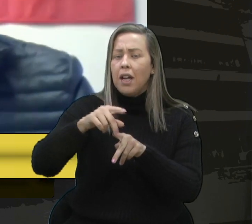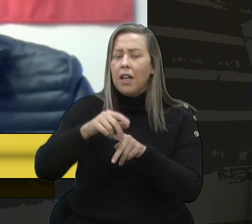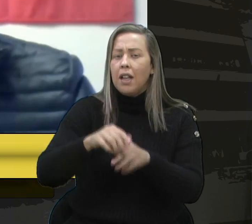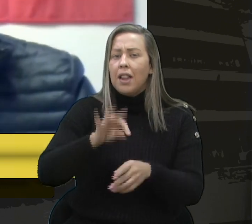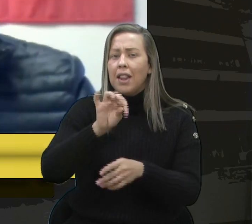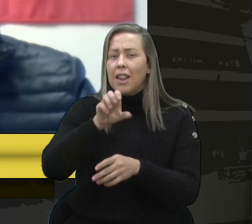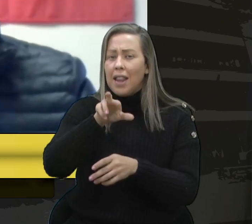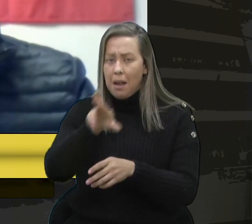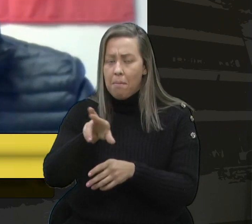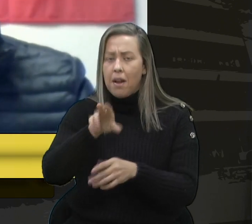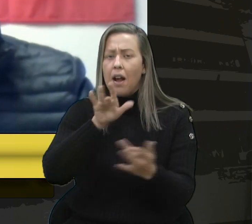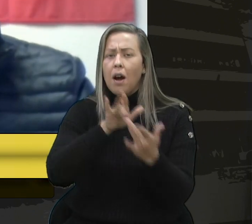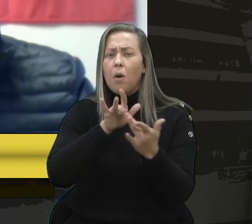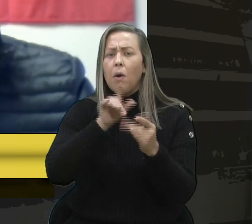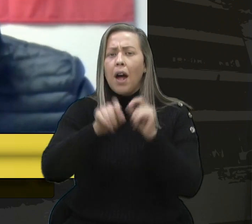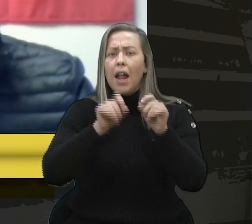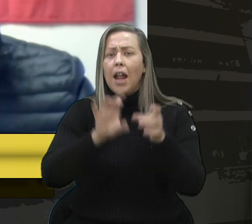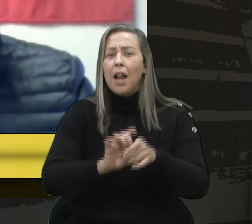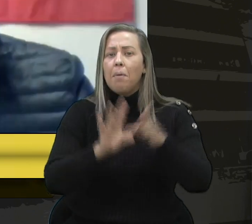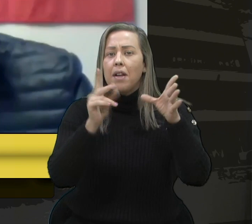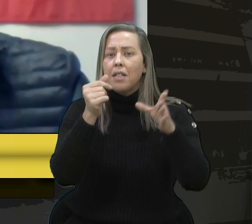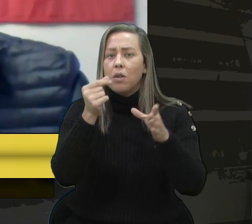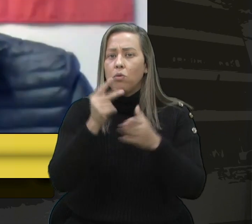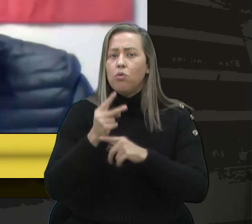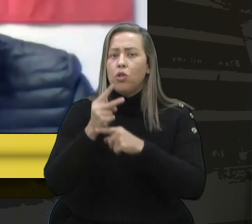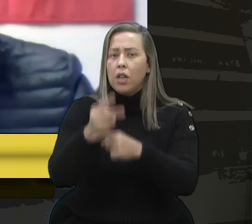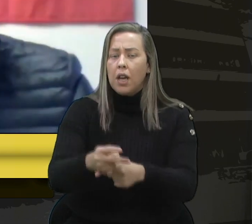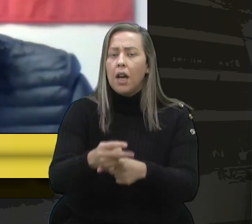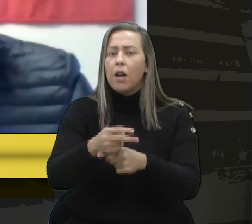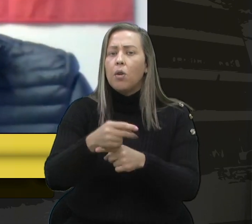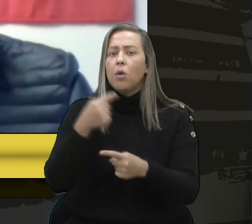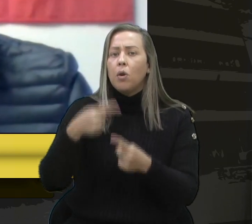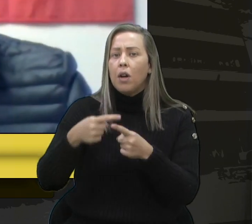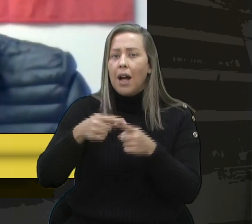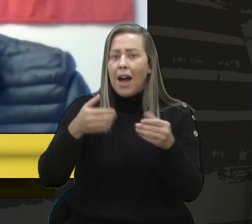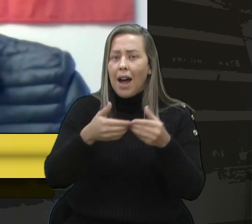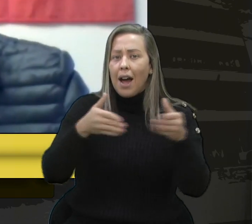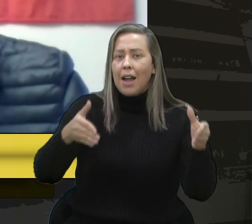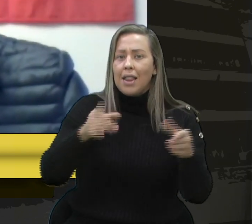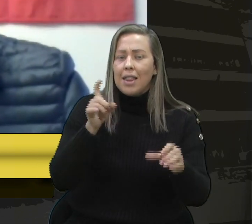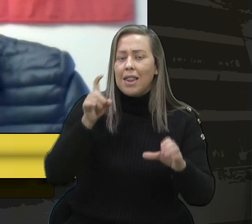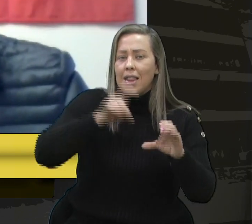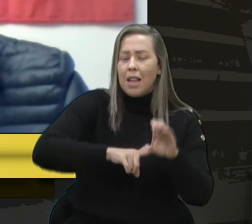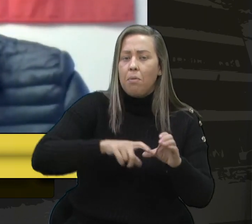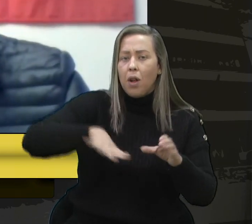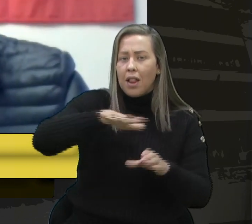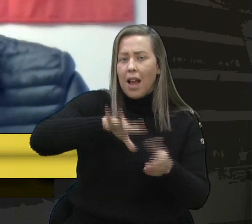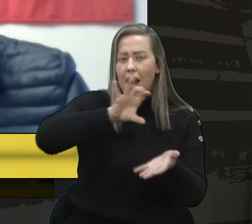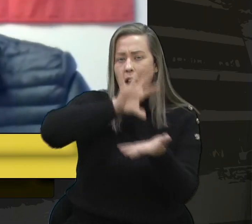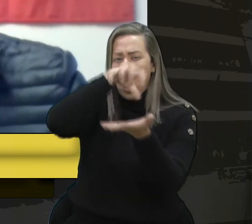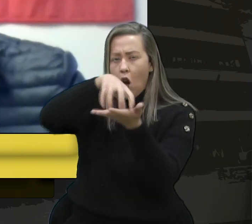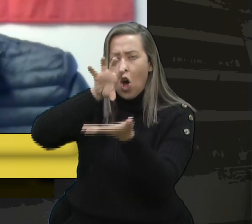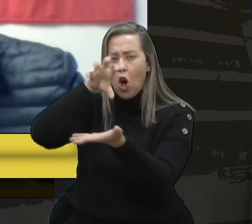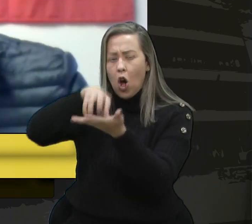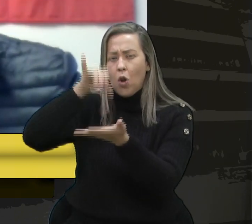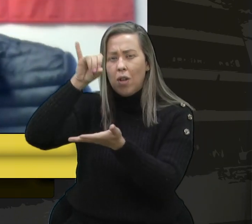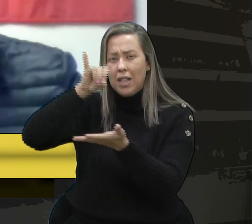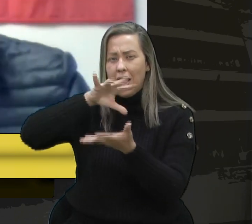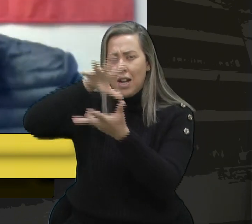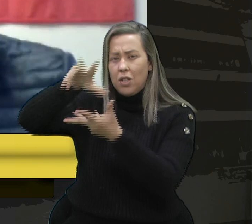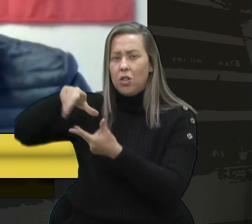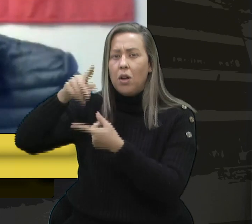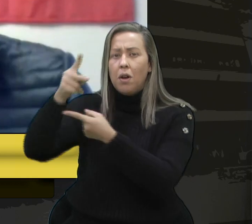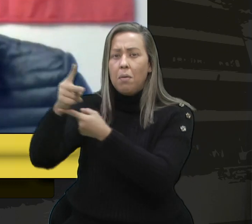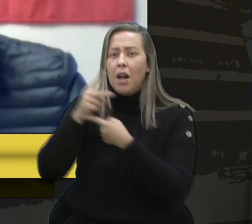das pautas do encontro era a liberação do empréstimo. Devido a débitos da União com órgãos internacionais, a liberação do